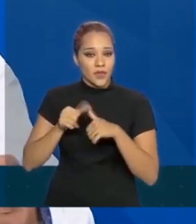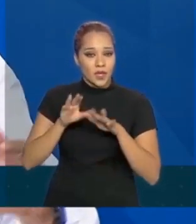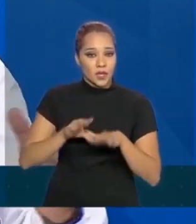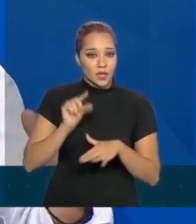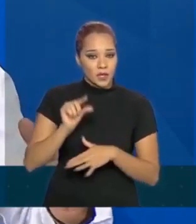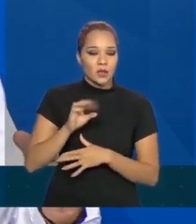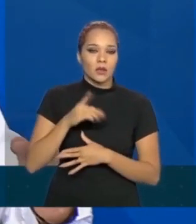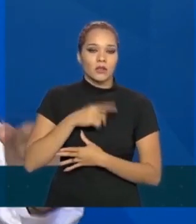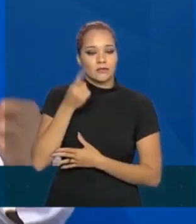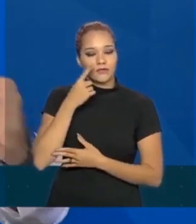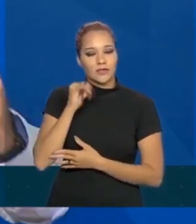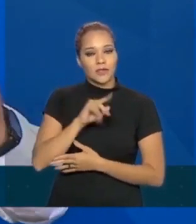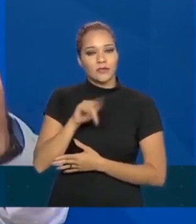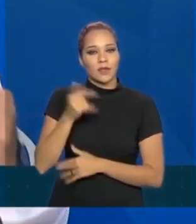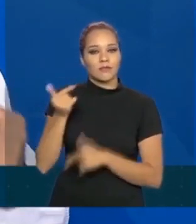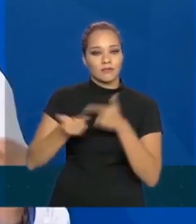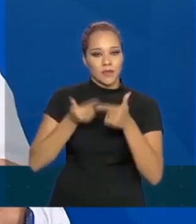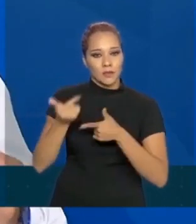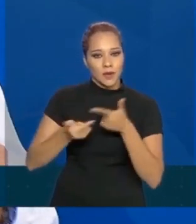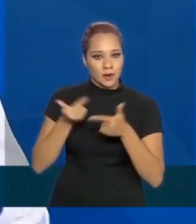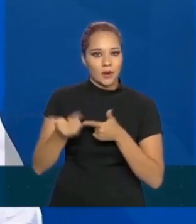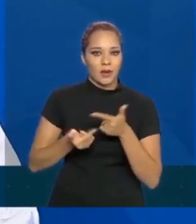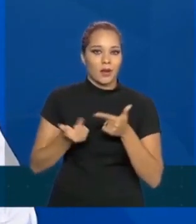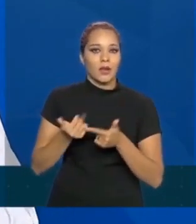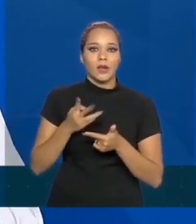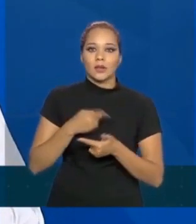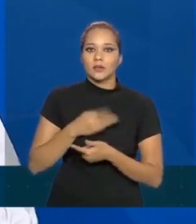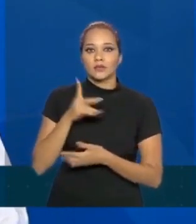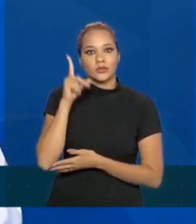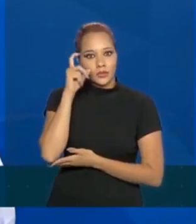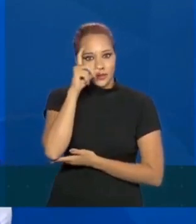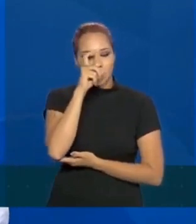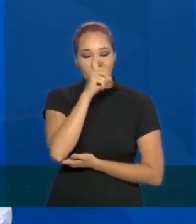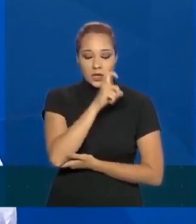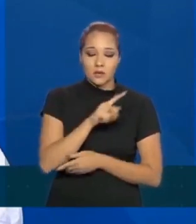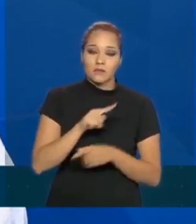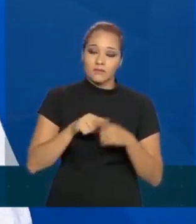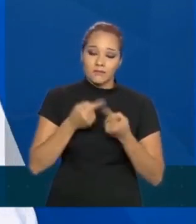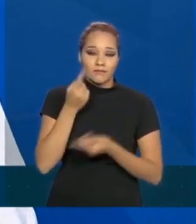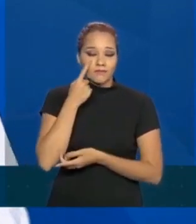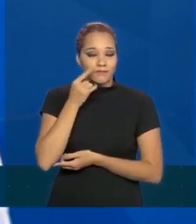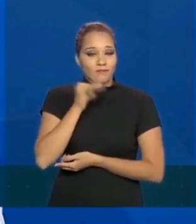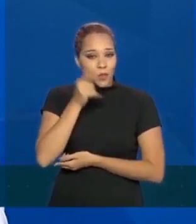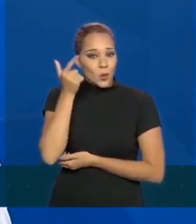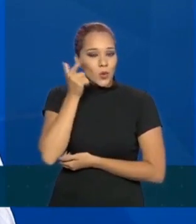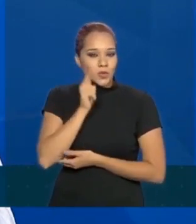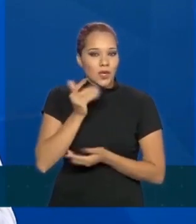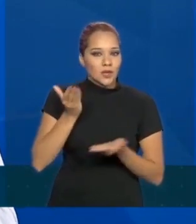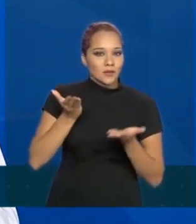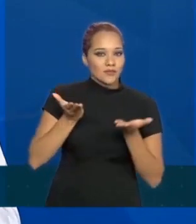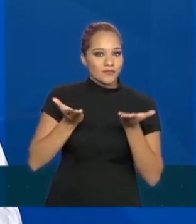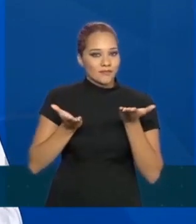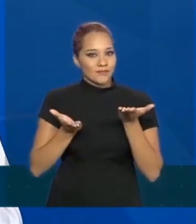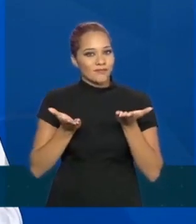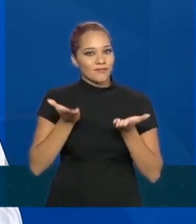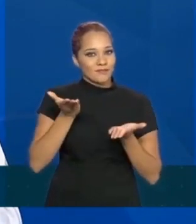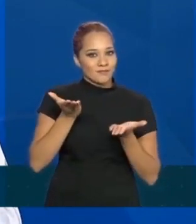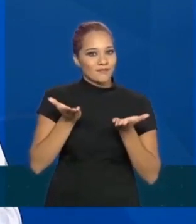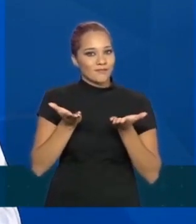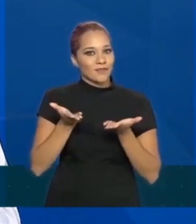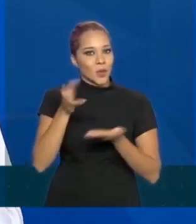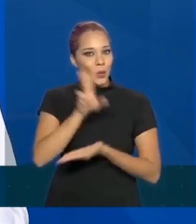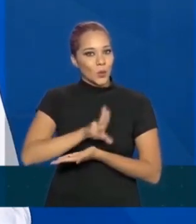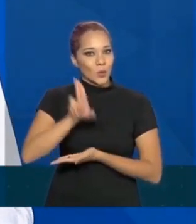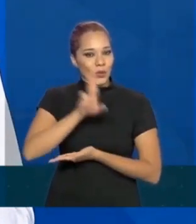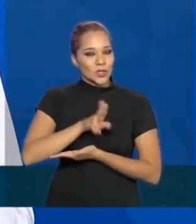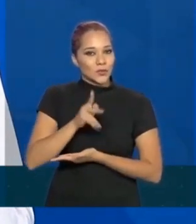e vamos ver se a gente vai trabalhando esse nosso barco com muita dificuldade, mas vamos ver se a gente consegue ir balanceando e utilizando